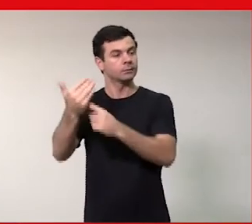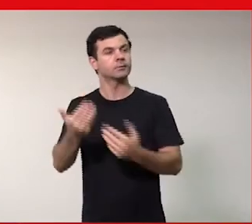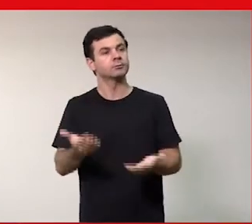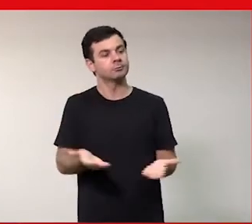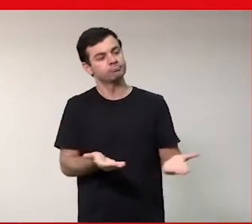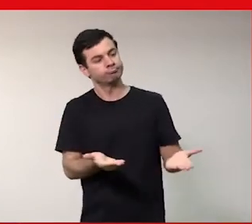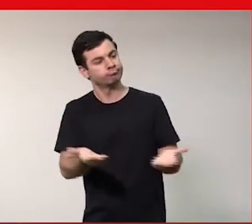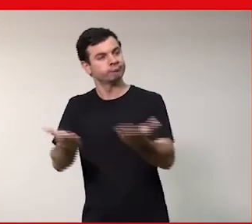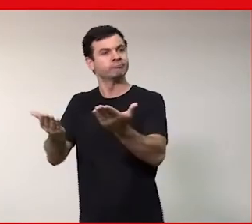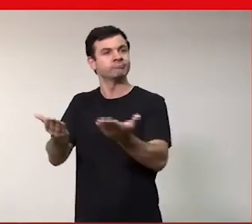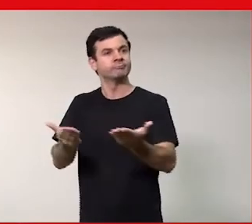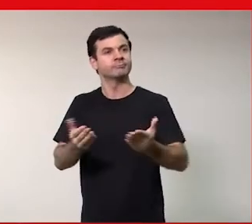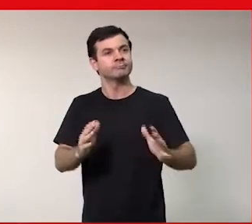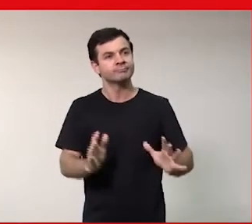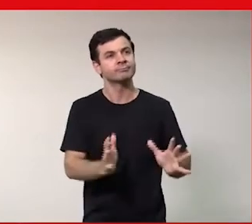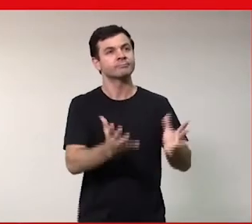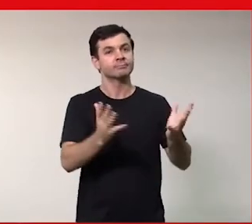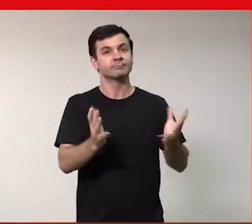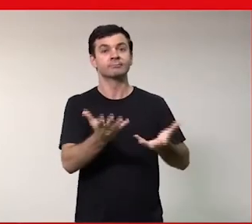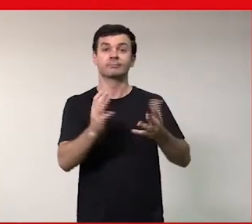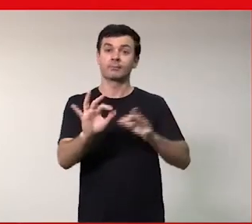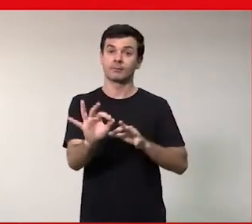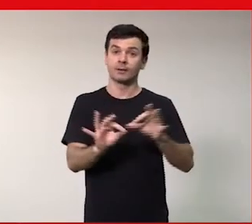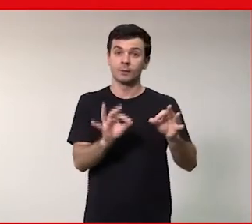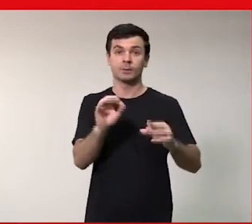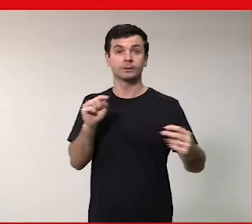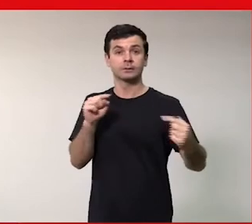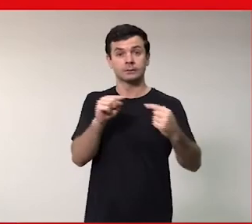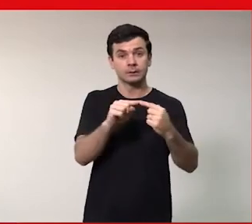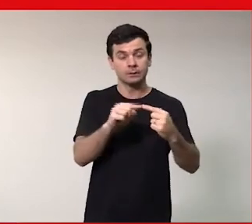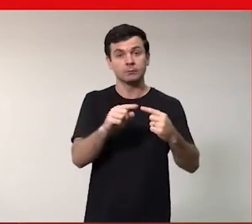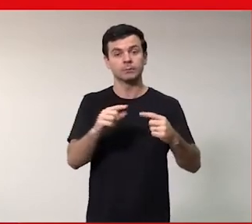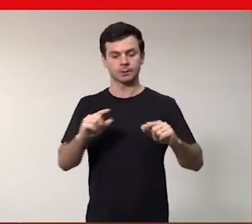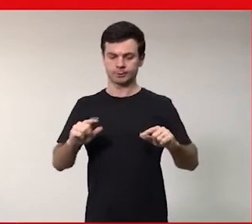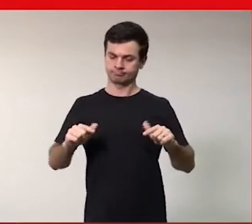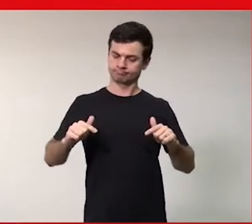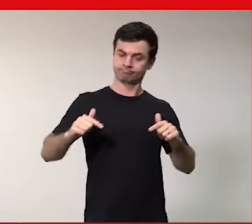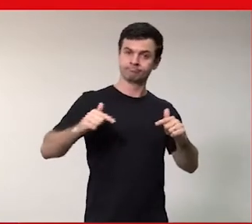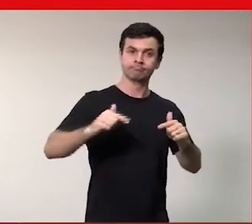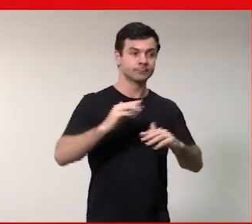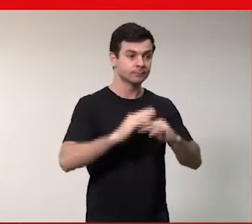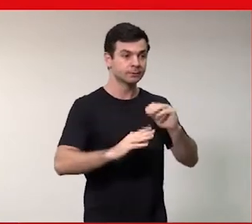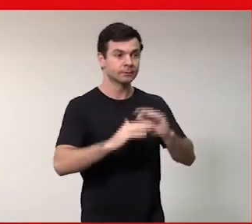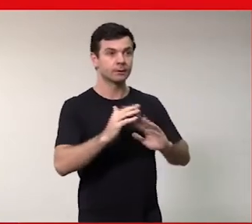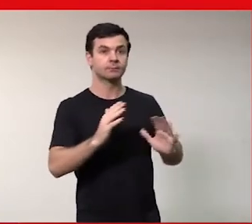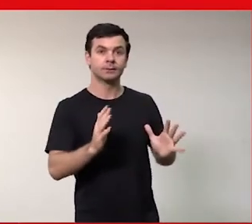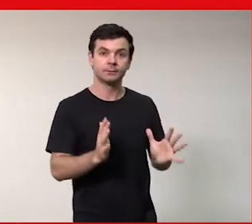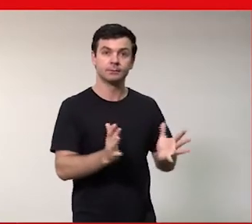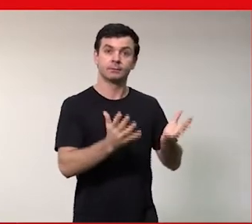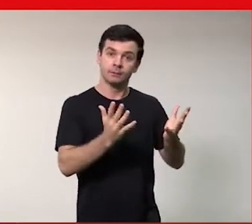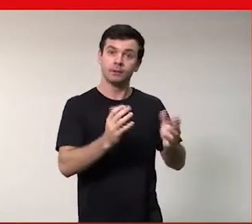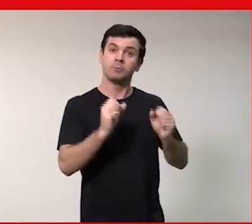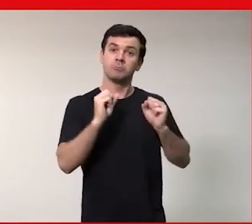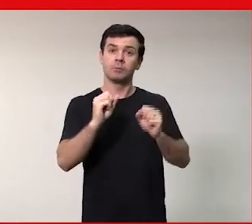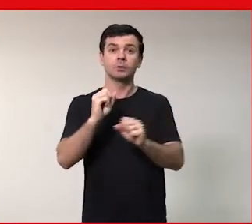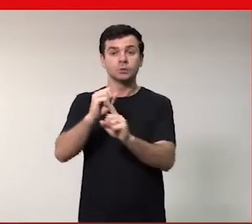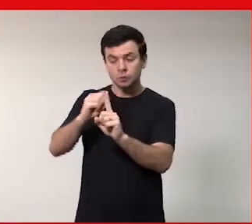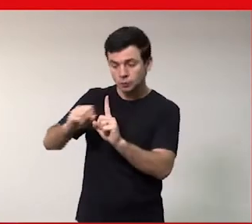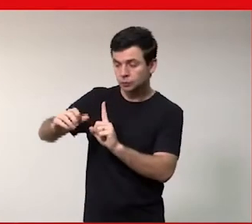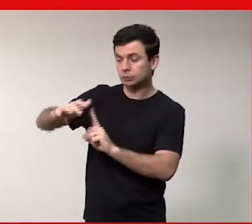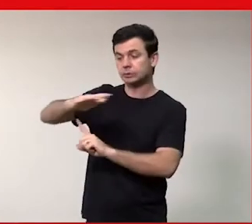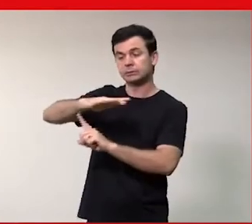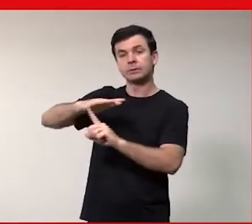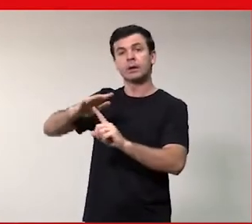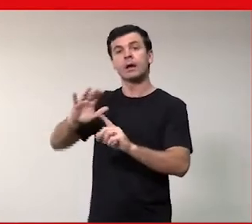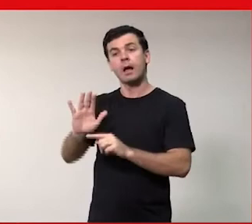assim programas como esse atitudes como essa podem ajudar a sociedade como um todo a fazer